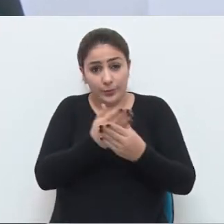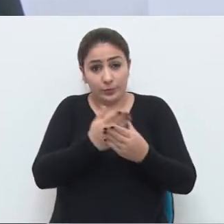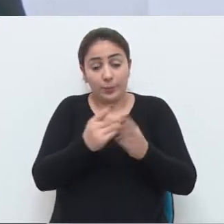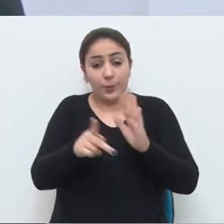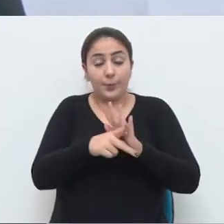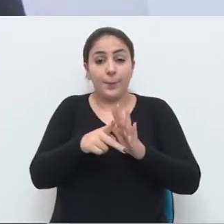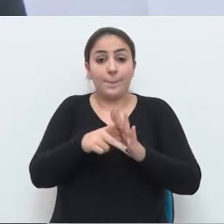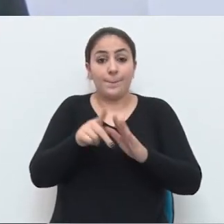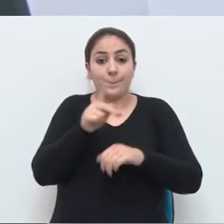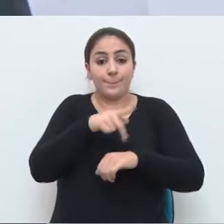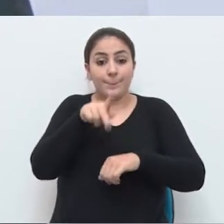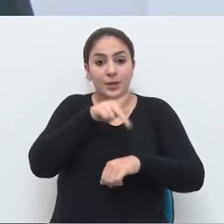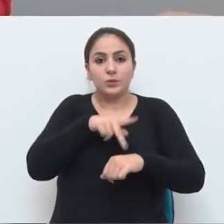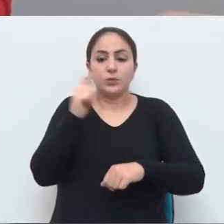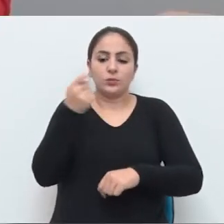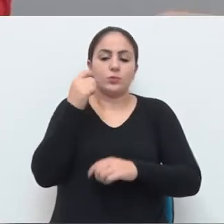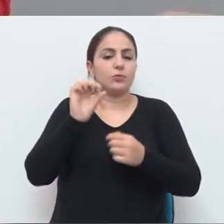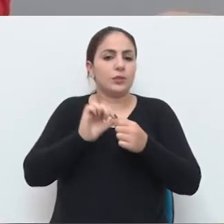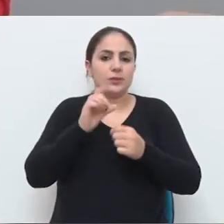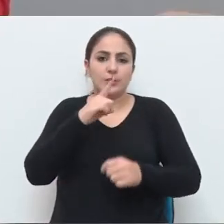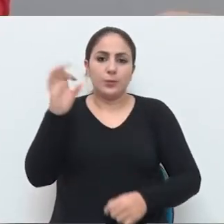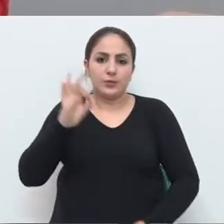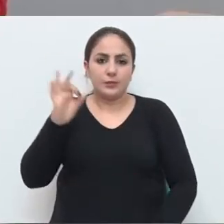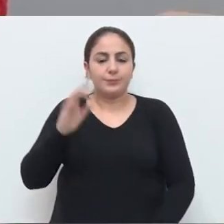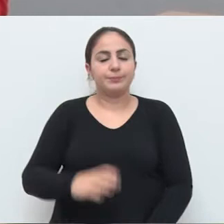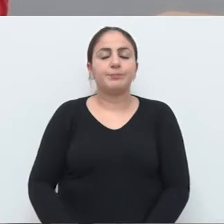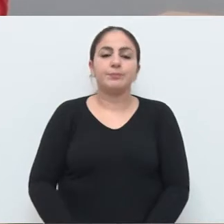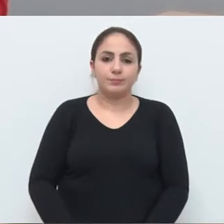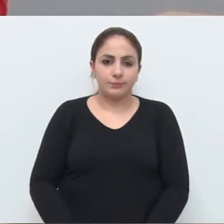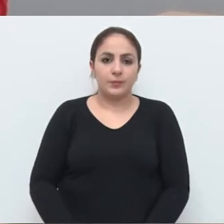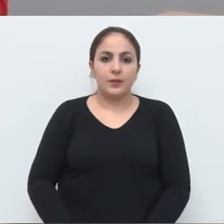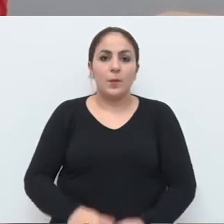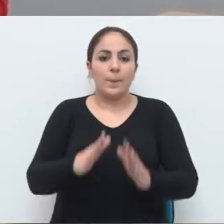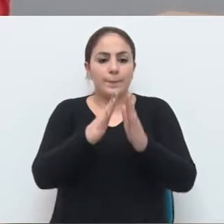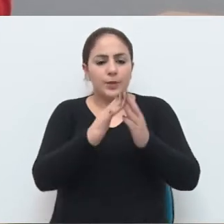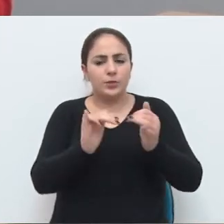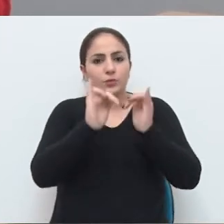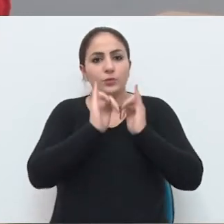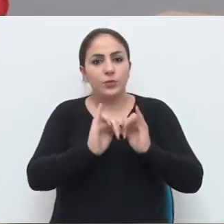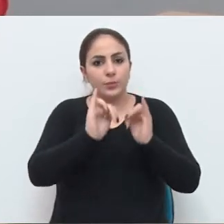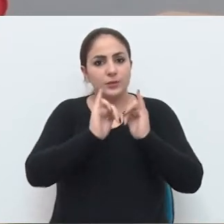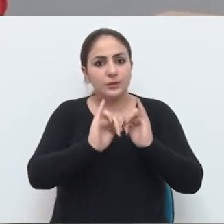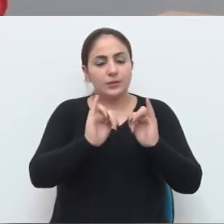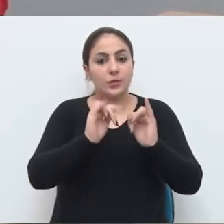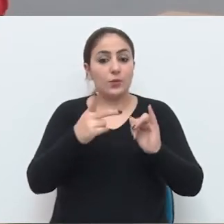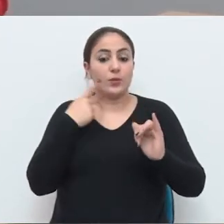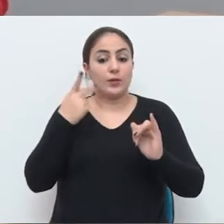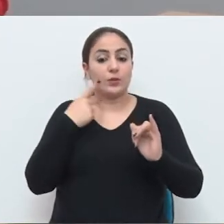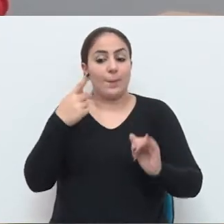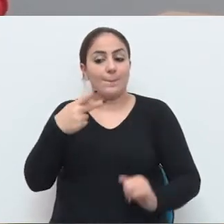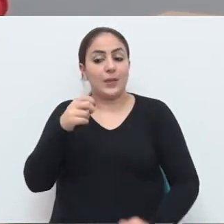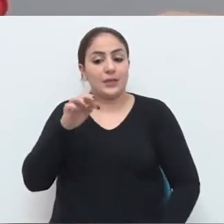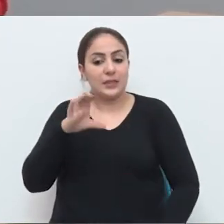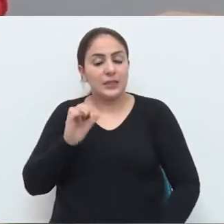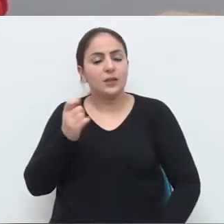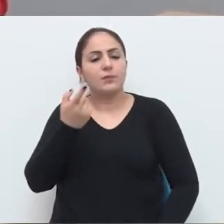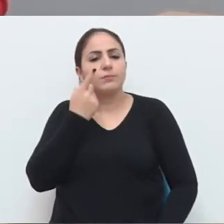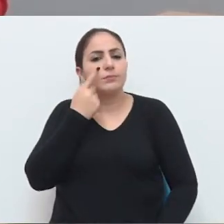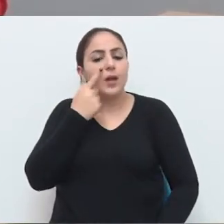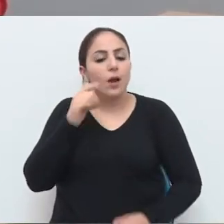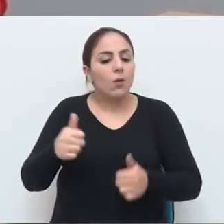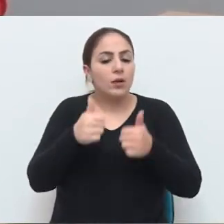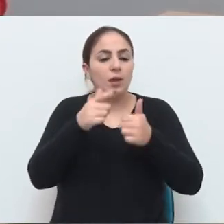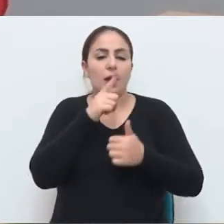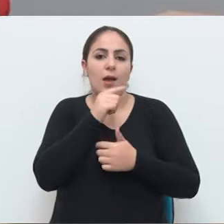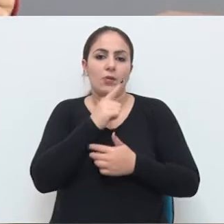cumpriu 100%. A partir de um pedido de informações, o vereador Patrick Cavalcante quer verificar a